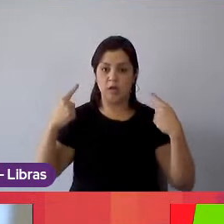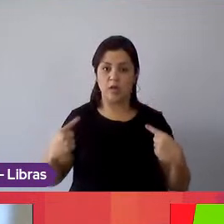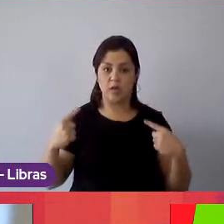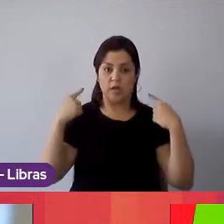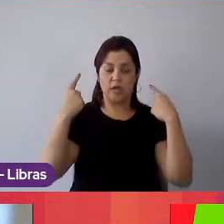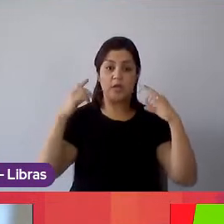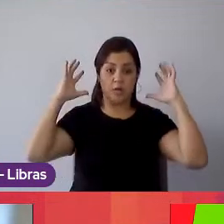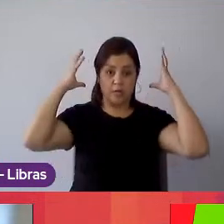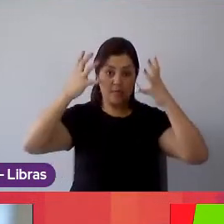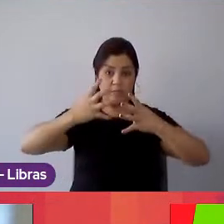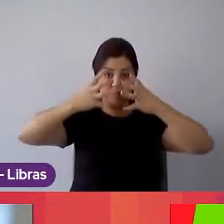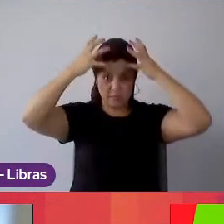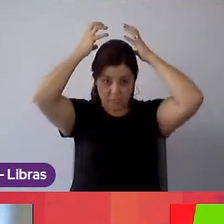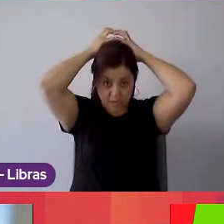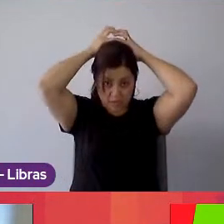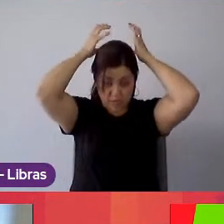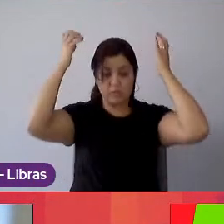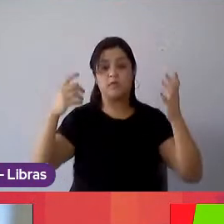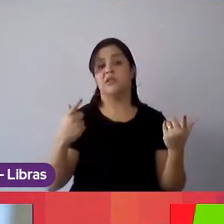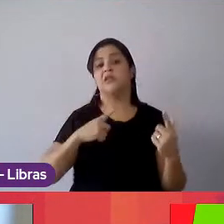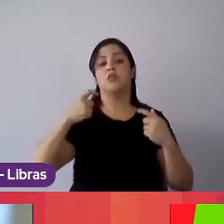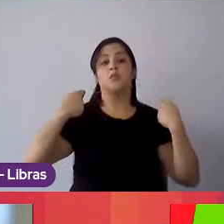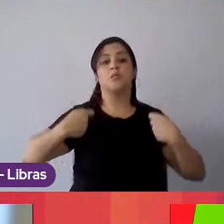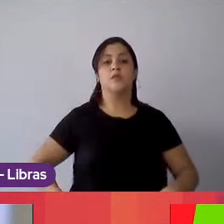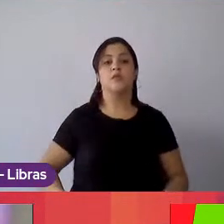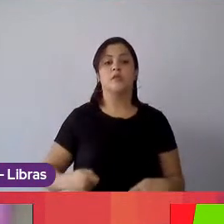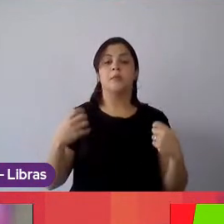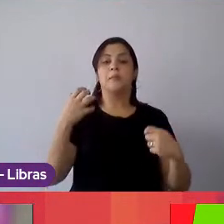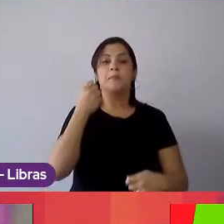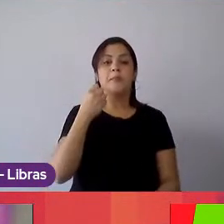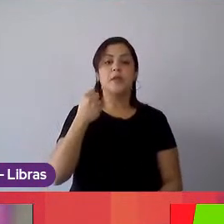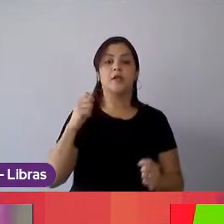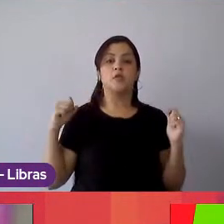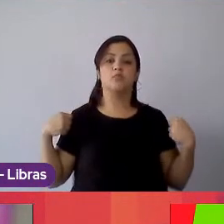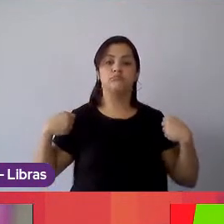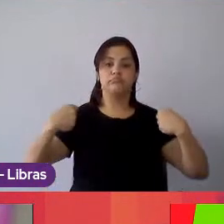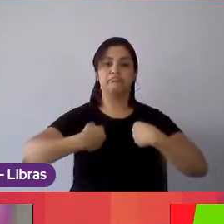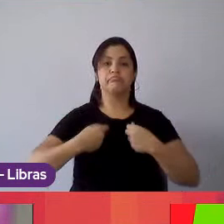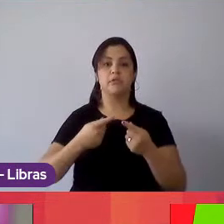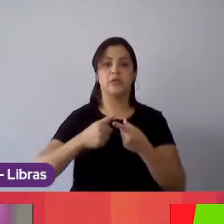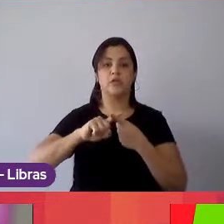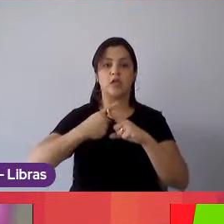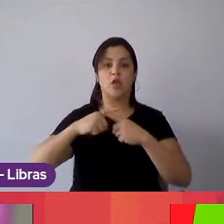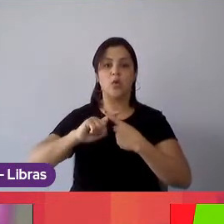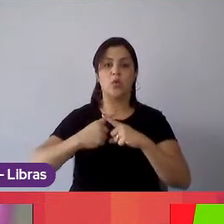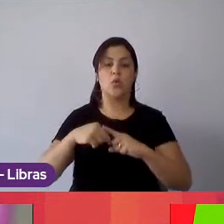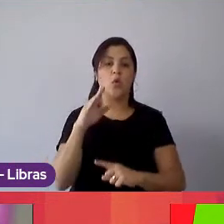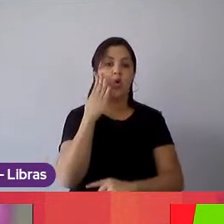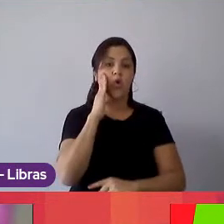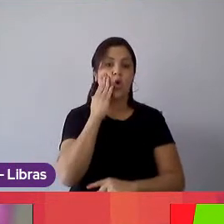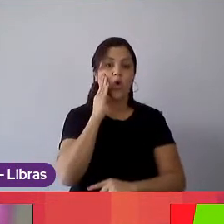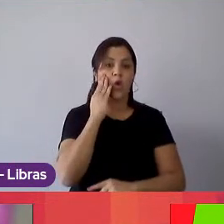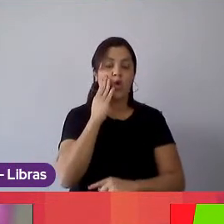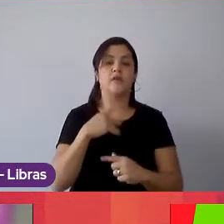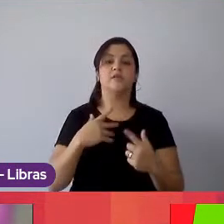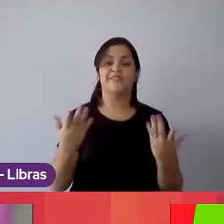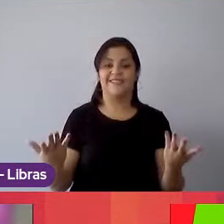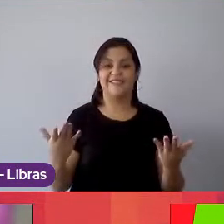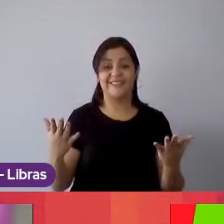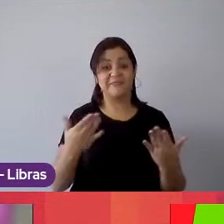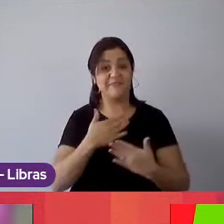cima. Estou vestindo uma camisa branca e uma blusa de tricô rosinha. Bom, é prazer estar aqui.